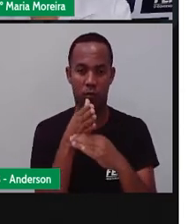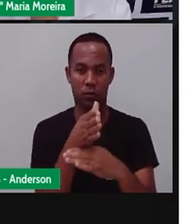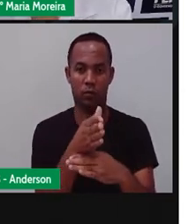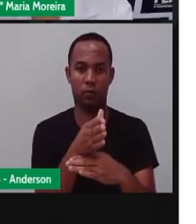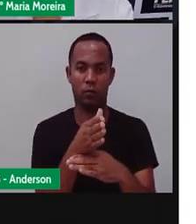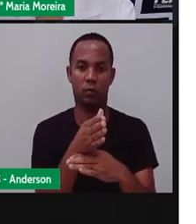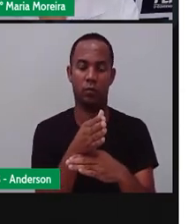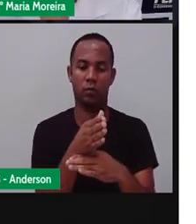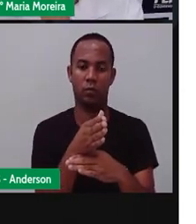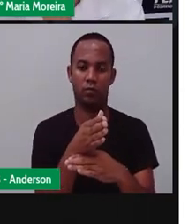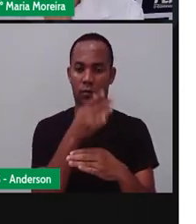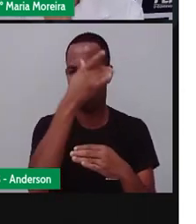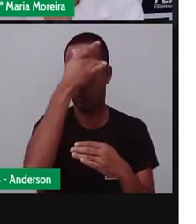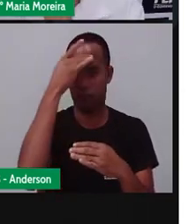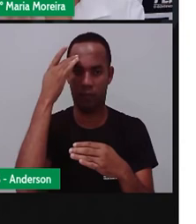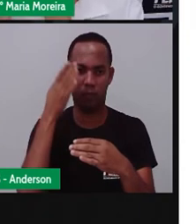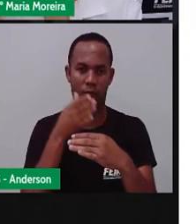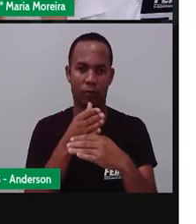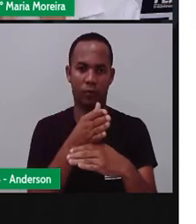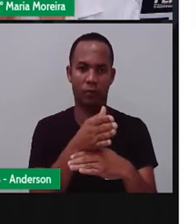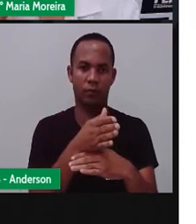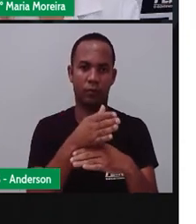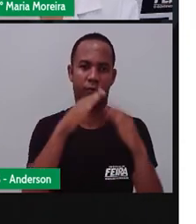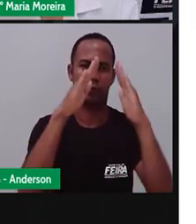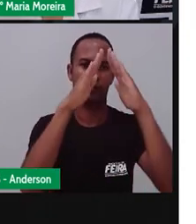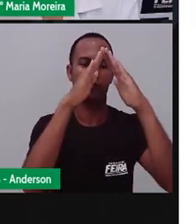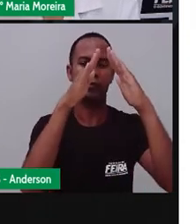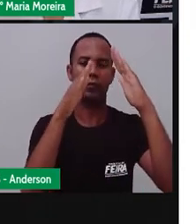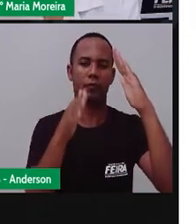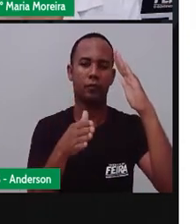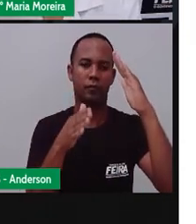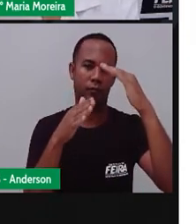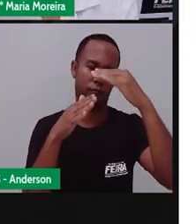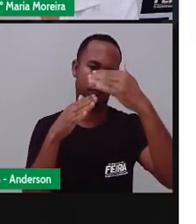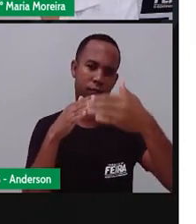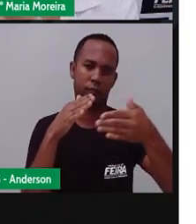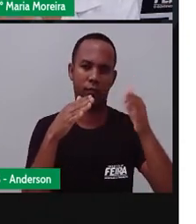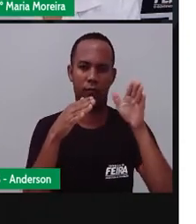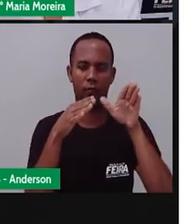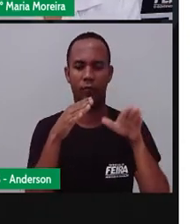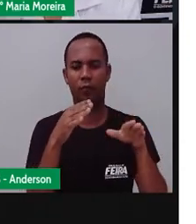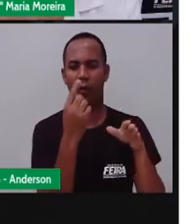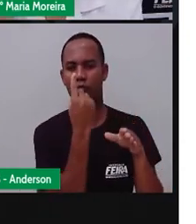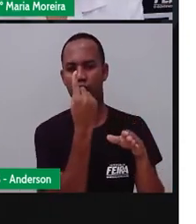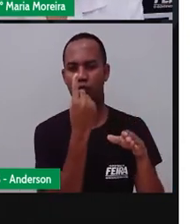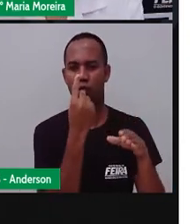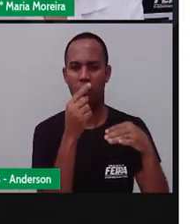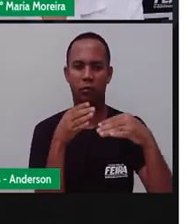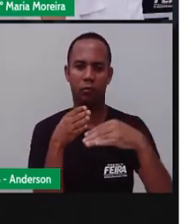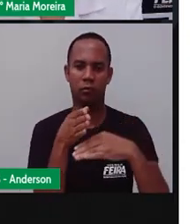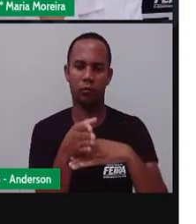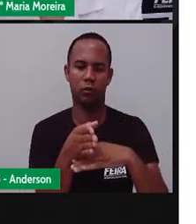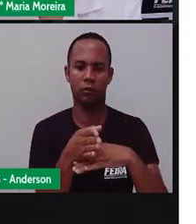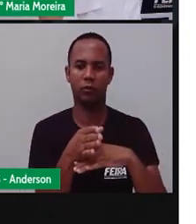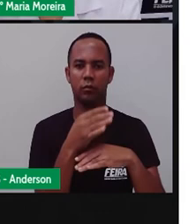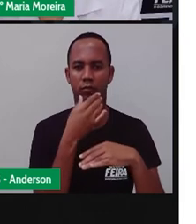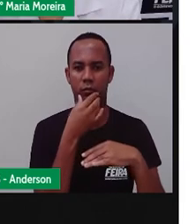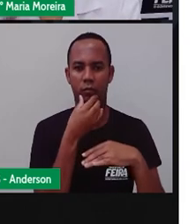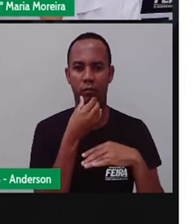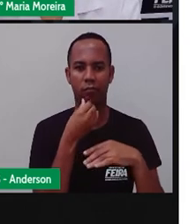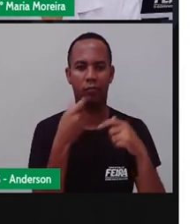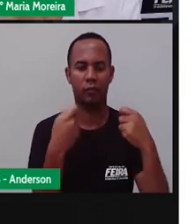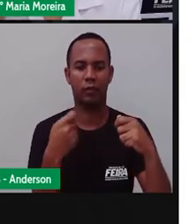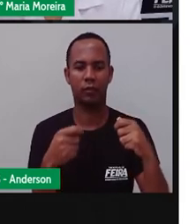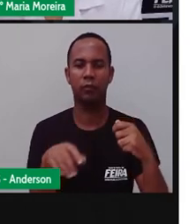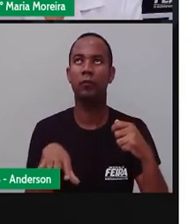circulação de ar. Porque, obviamente, se a gente vai morar em um local, ele precisa do quê? Que o ar, ele circule, porque as pessoas precisam